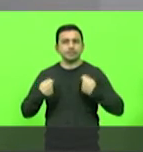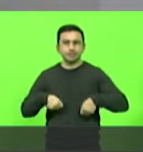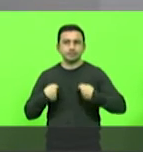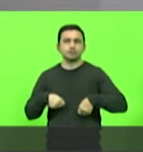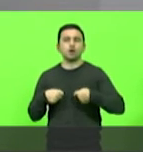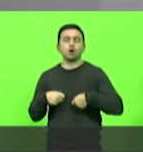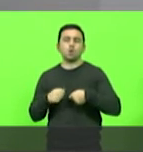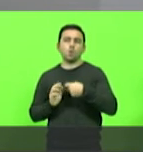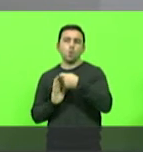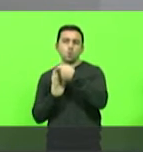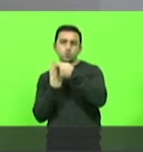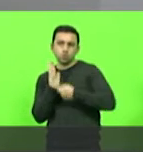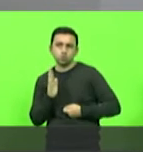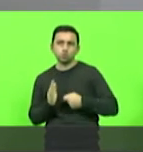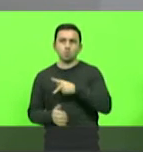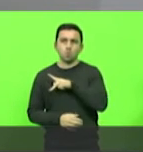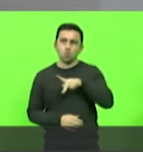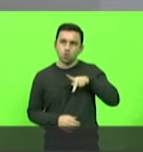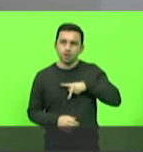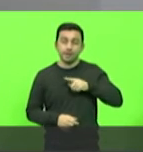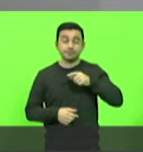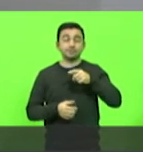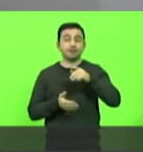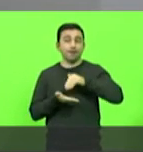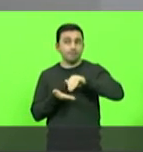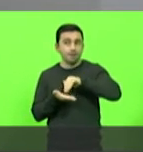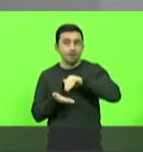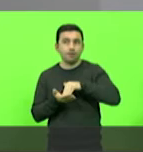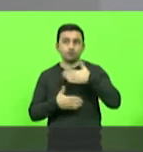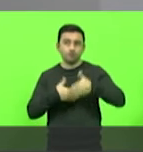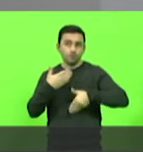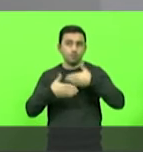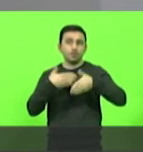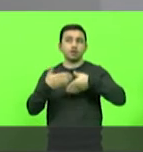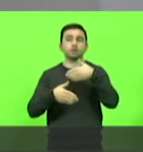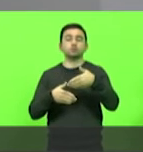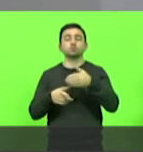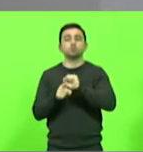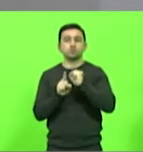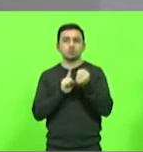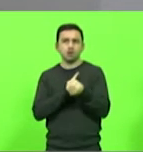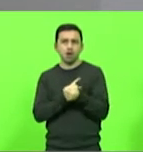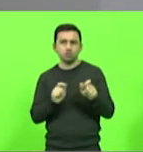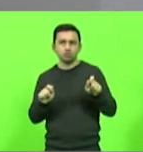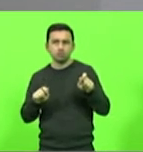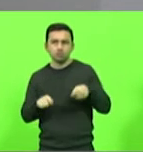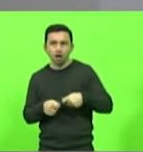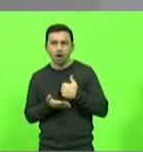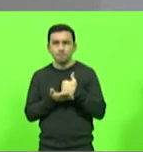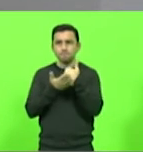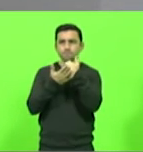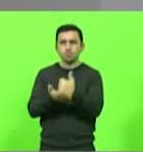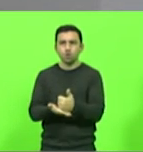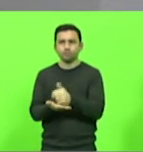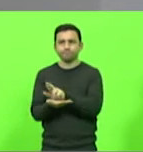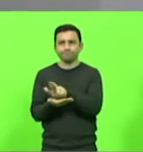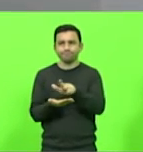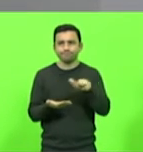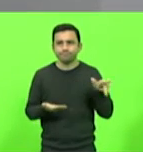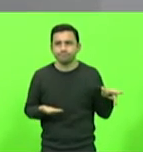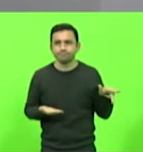para a Secretaria de Desenvolvimento Social, que abarca muitas políticas, assistência, direitos humanos,